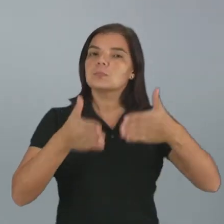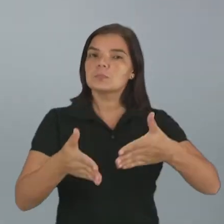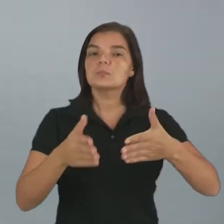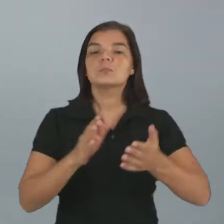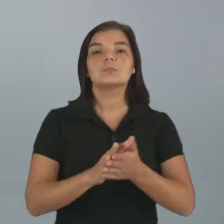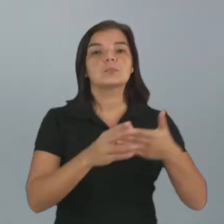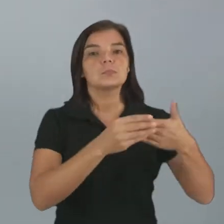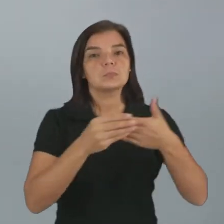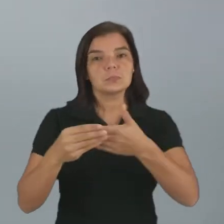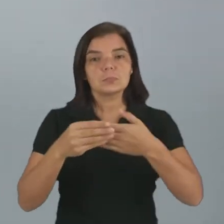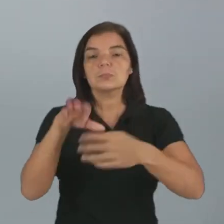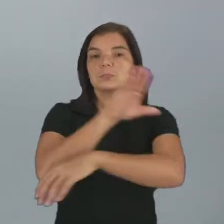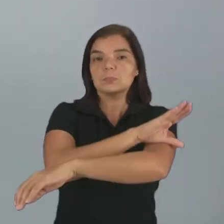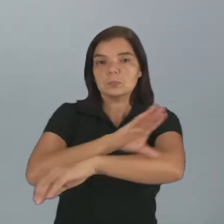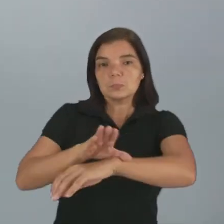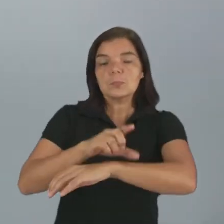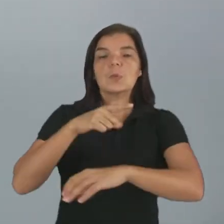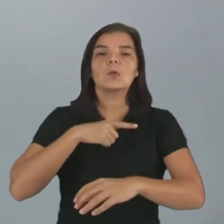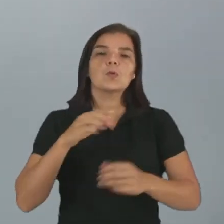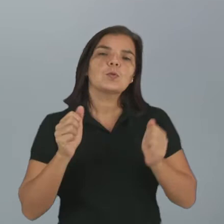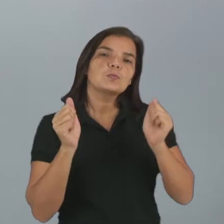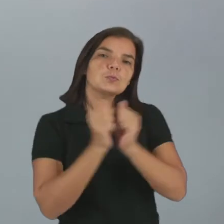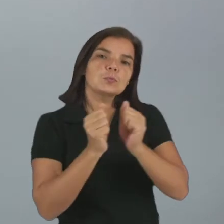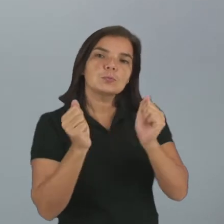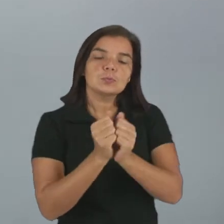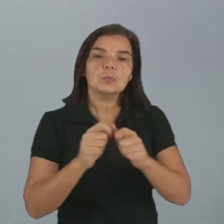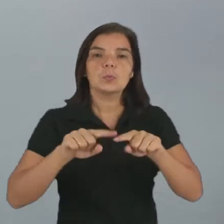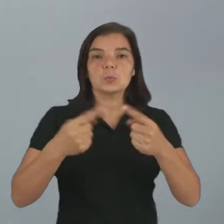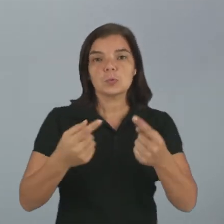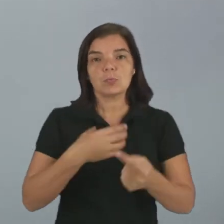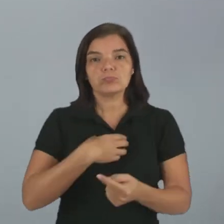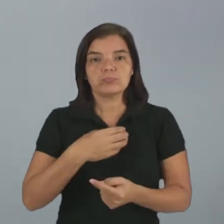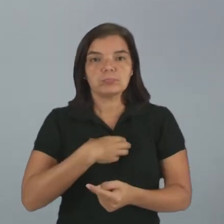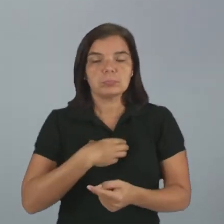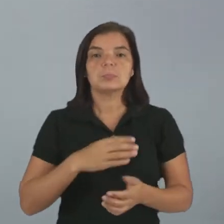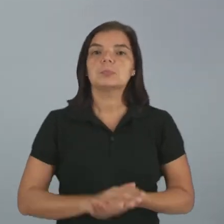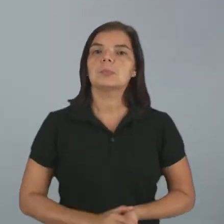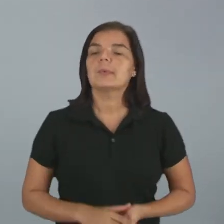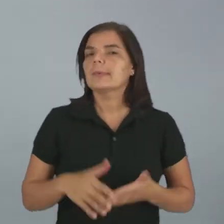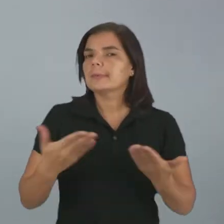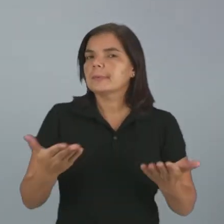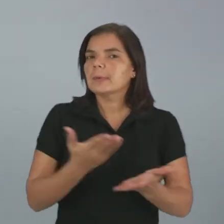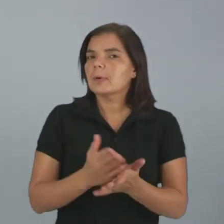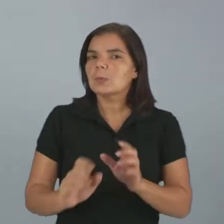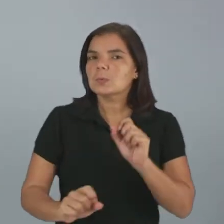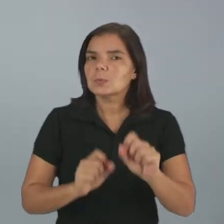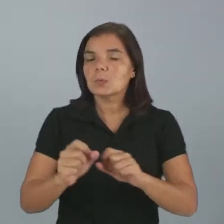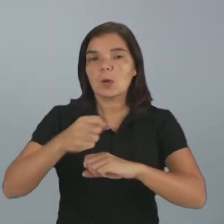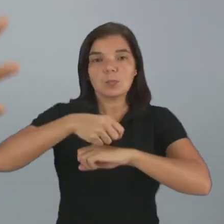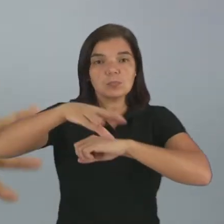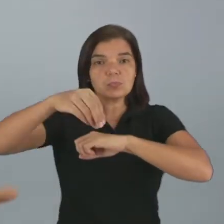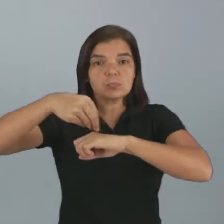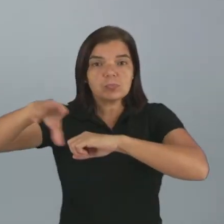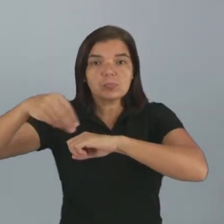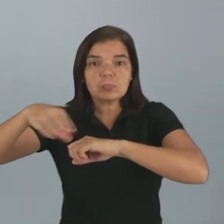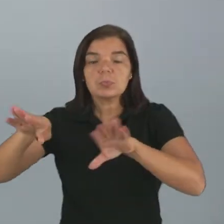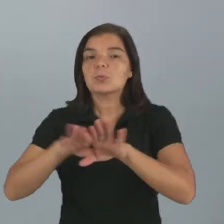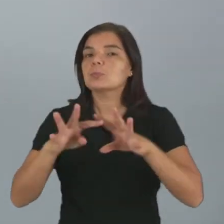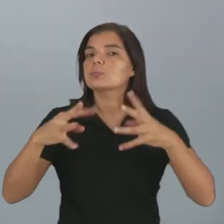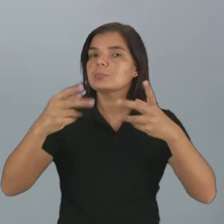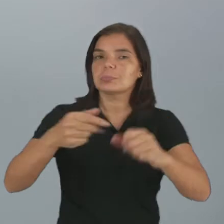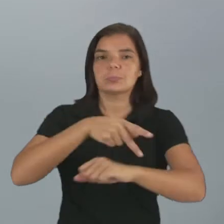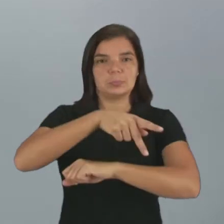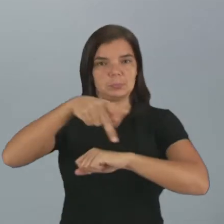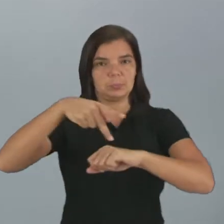trouxe a sua cultura, trouxe consigo a sua cultura, o seu modo de ser e acabou espalhando, difundindo por